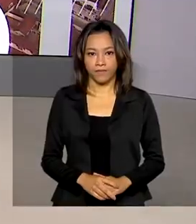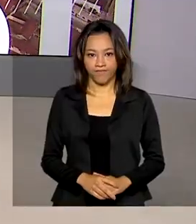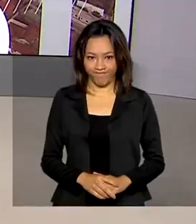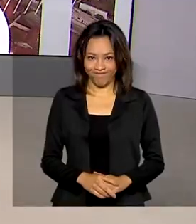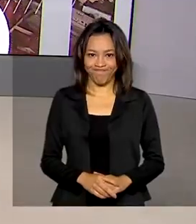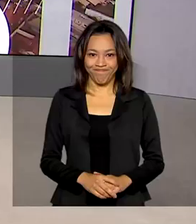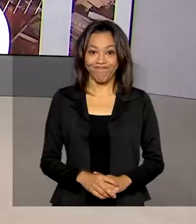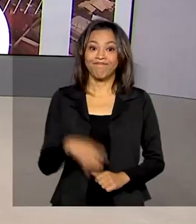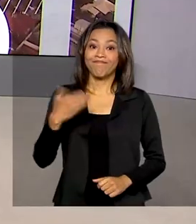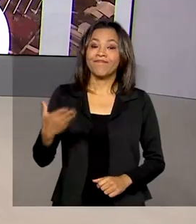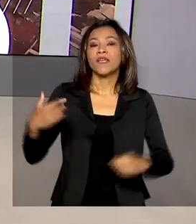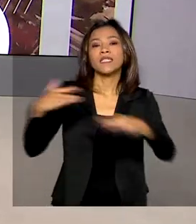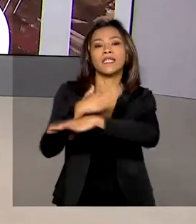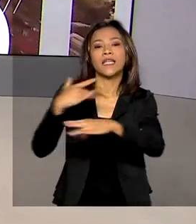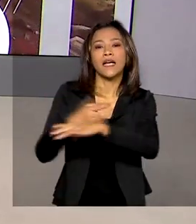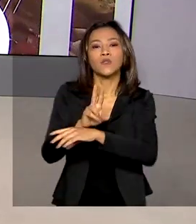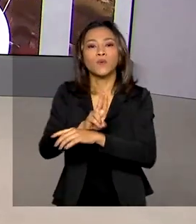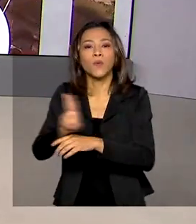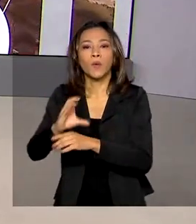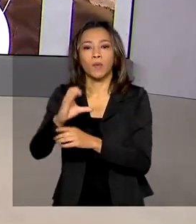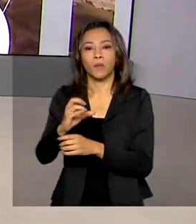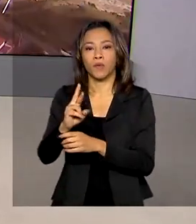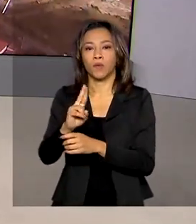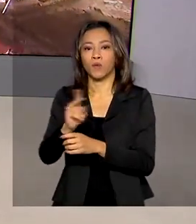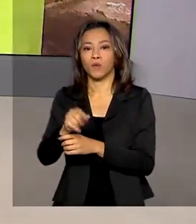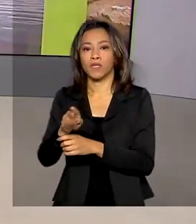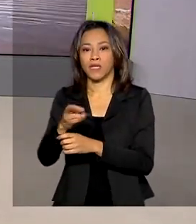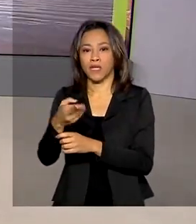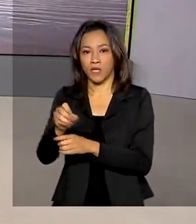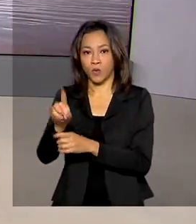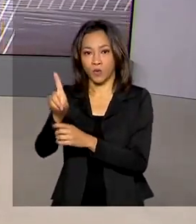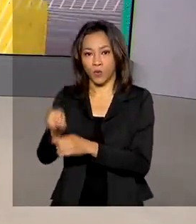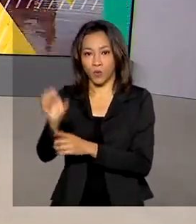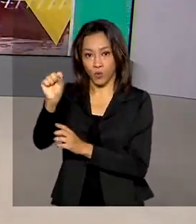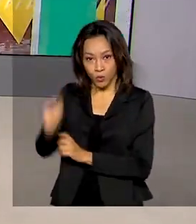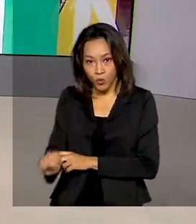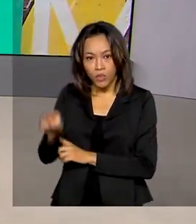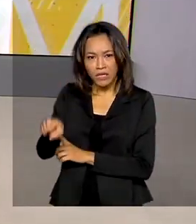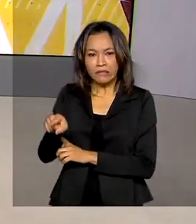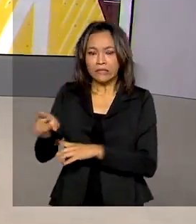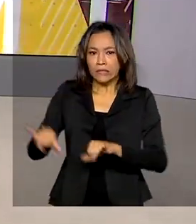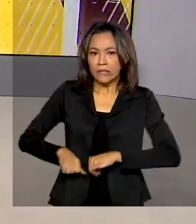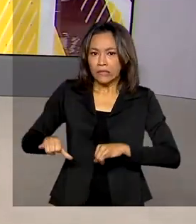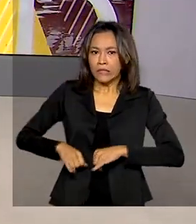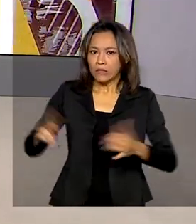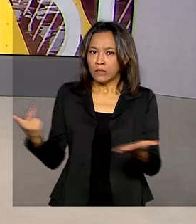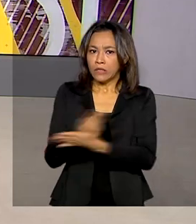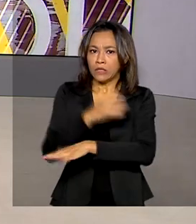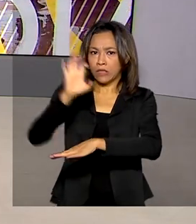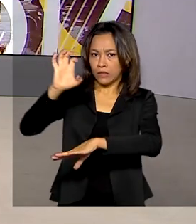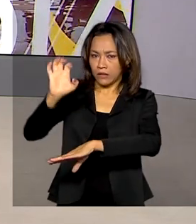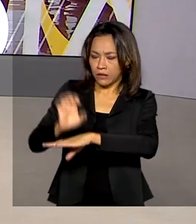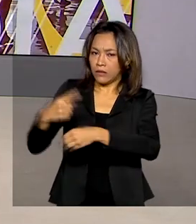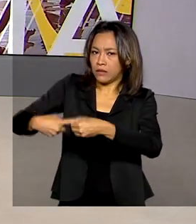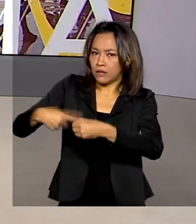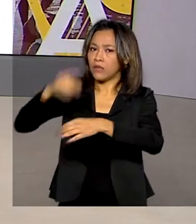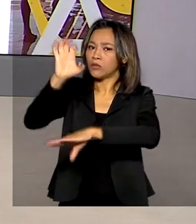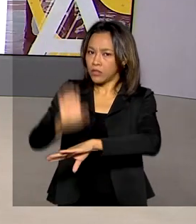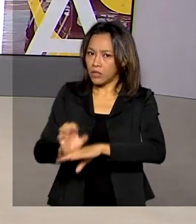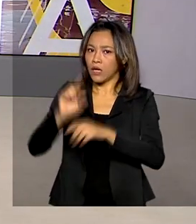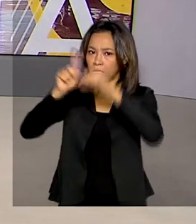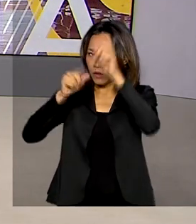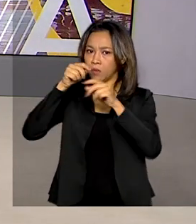A cidade de Cruzeiro do Sul, uma das atingidas pelas fortes chuvas no Acre, recebeu durante a visita do presidente Jair Bolsonaro